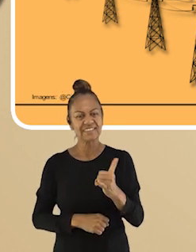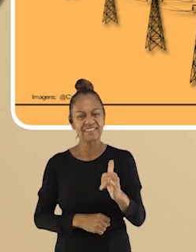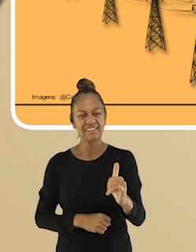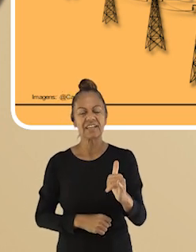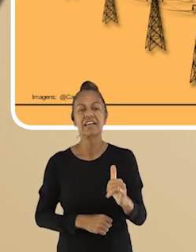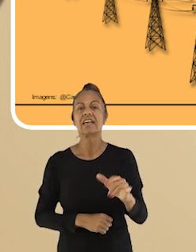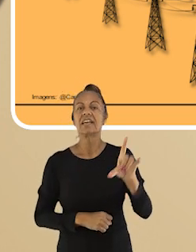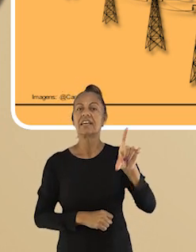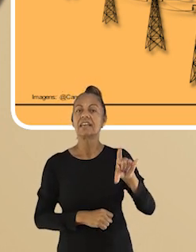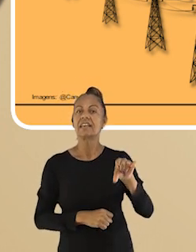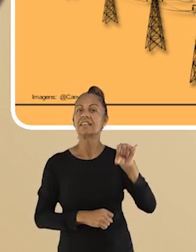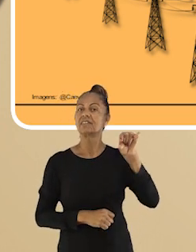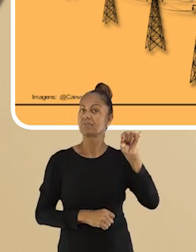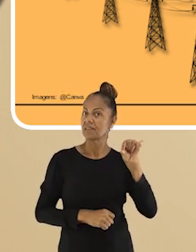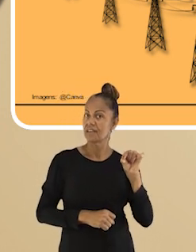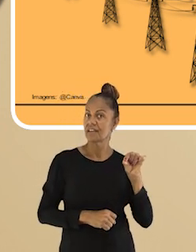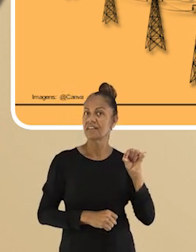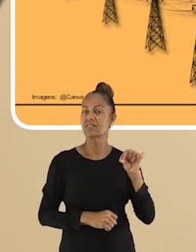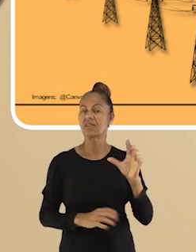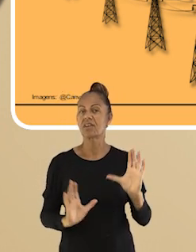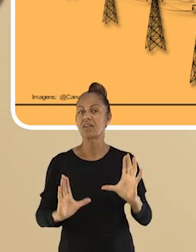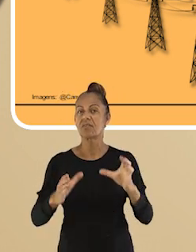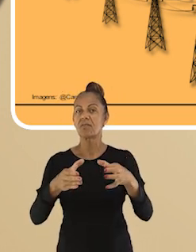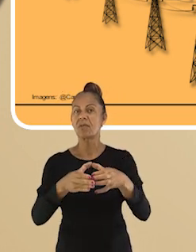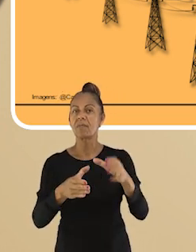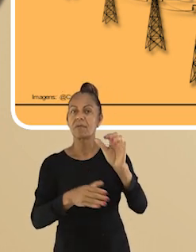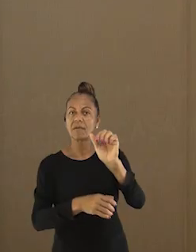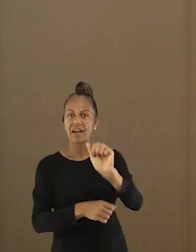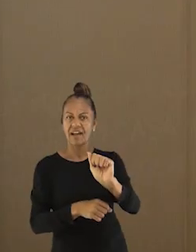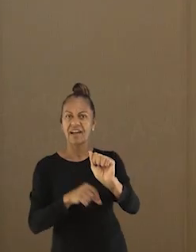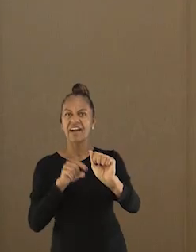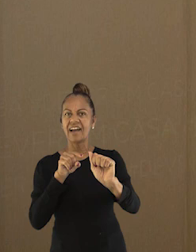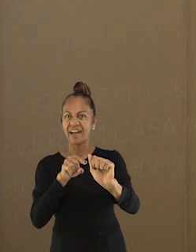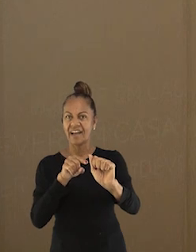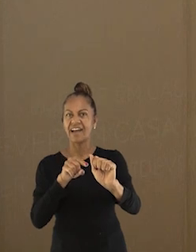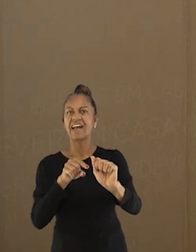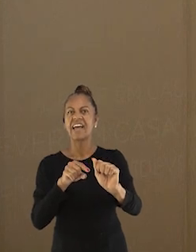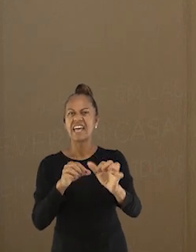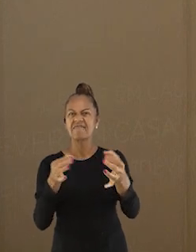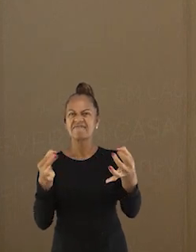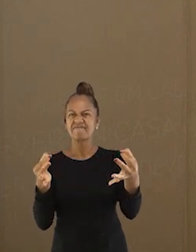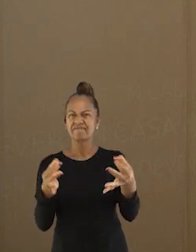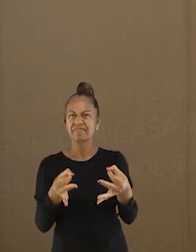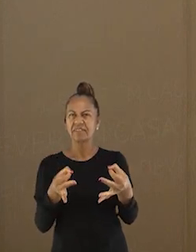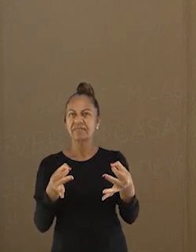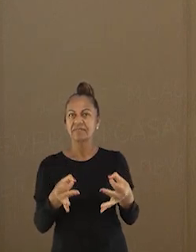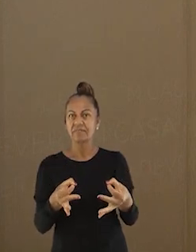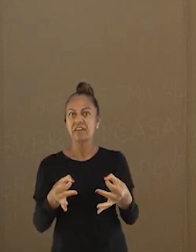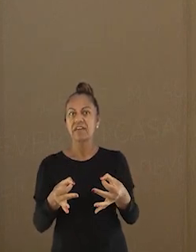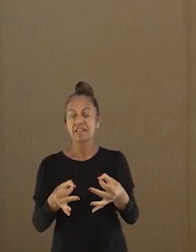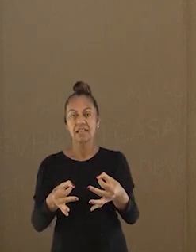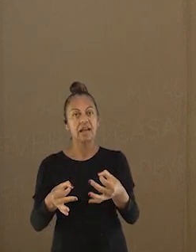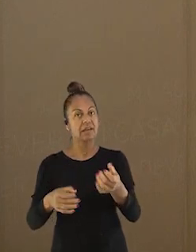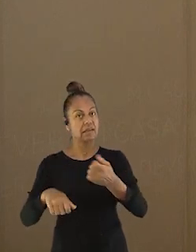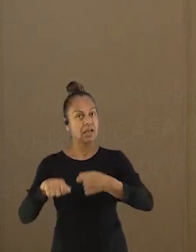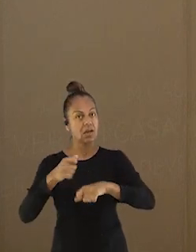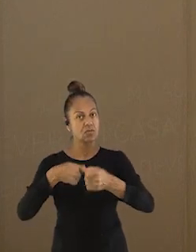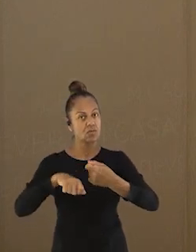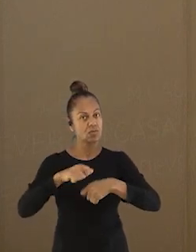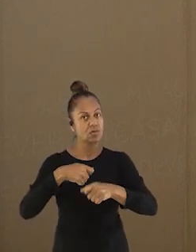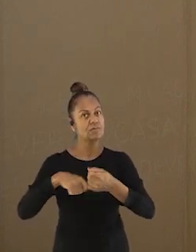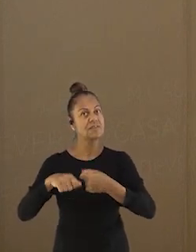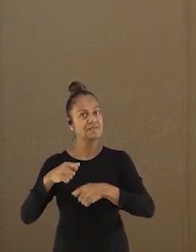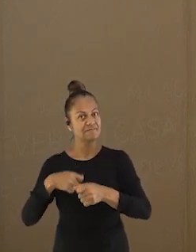eletrodomésticos com classificação A de energia, pois é mais eficiente no consumo de energia